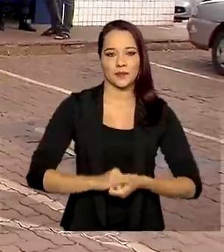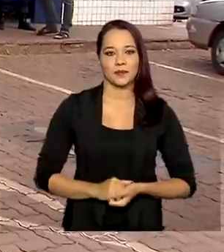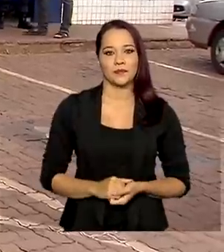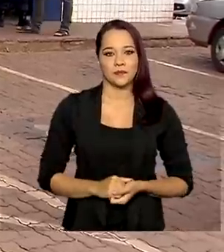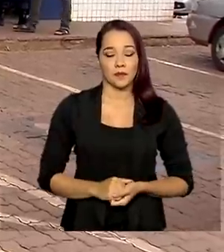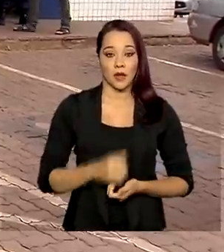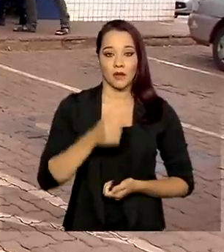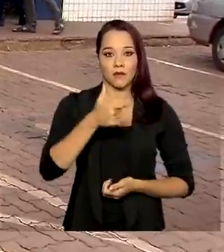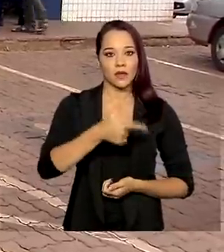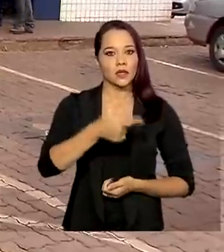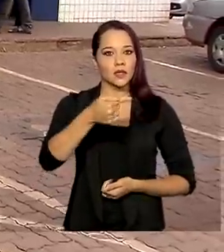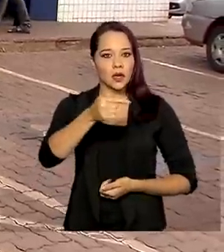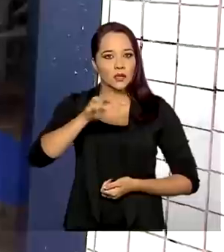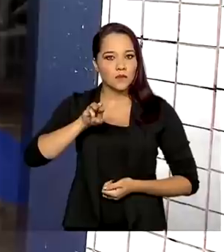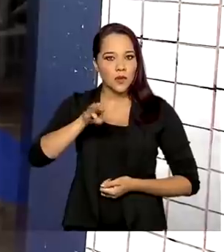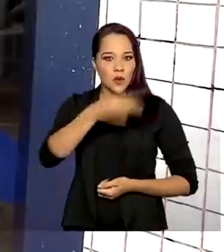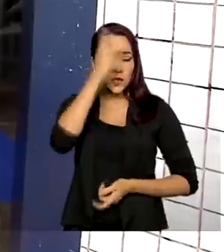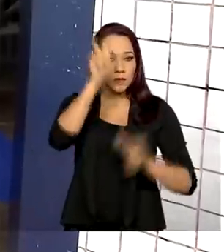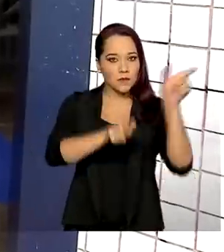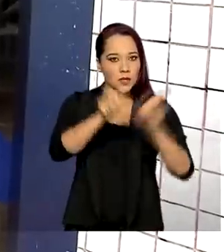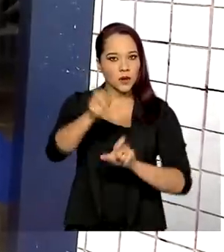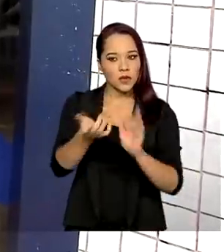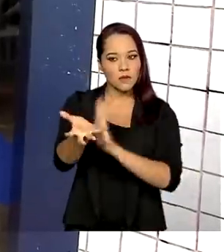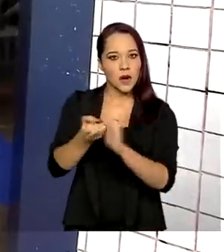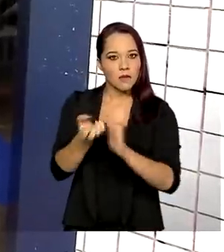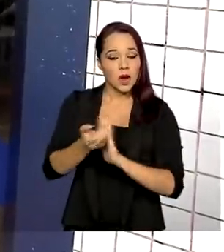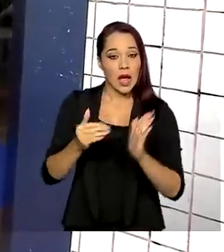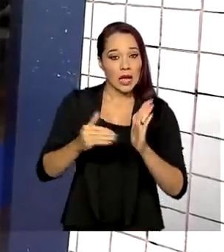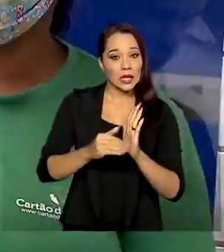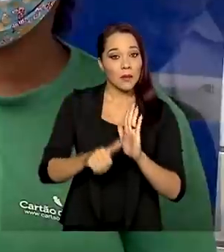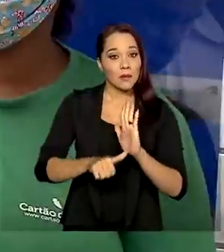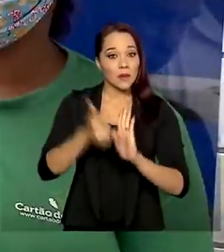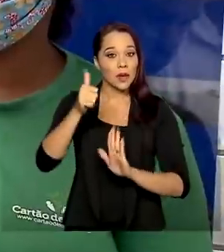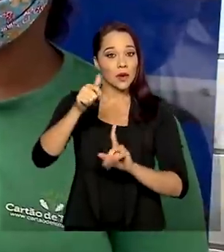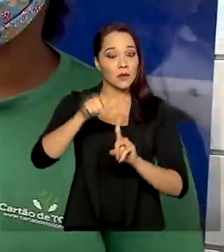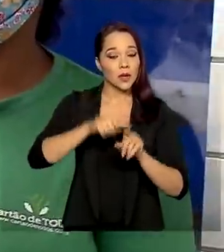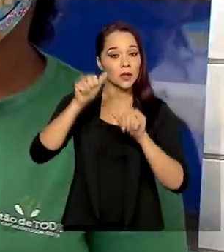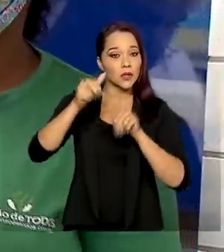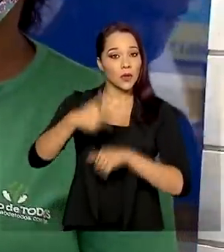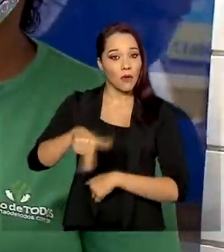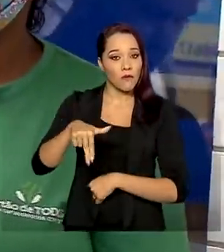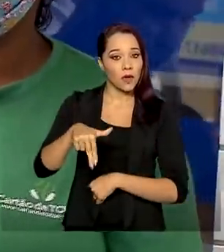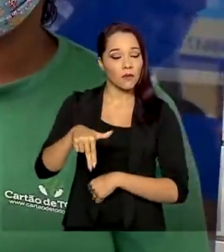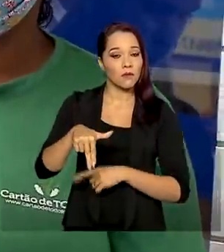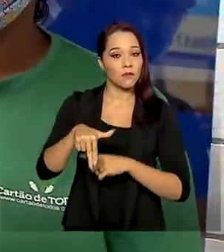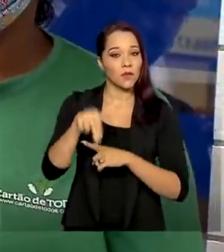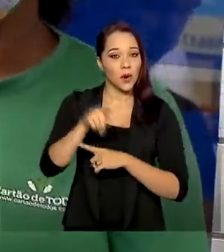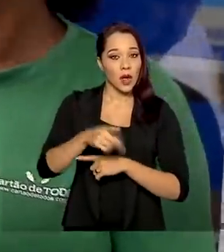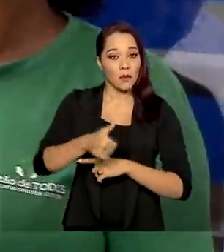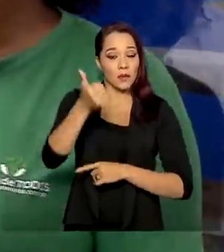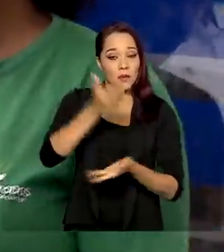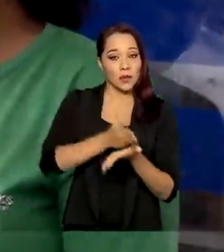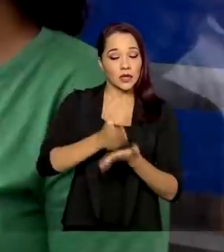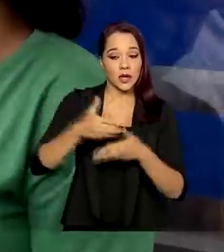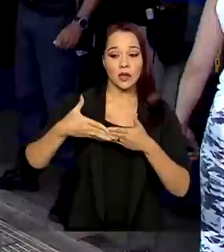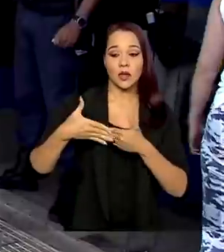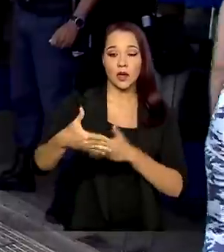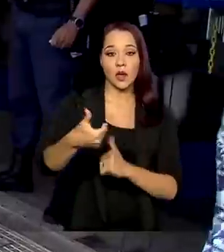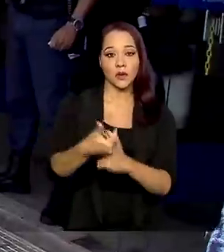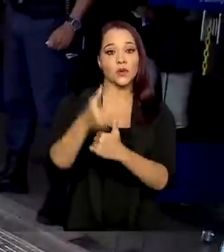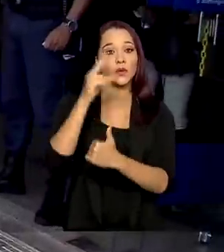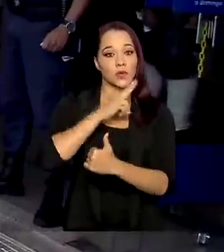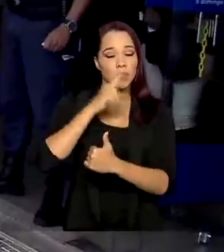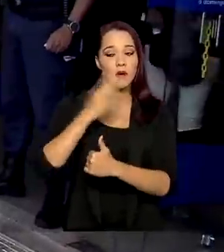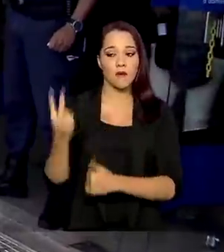27 milhões de pessoas vão receber até 1º de novembro a primeira parcela da extensão do auxílio emergencial